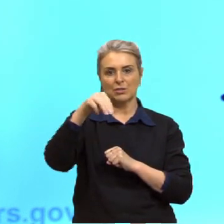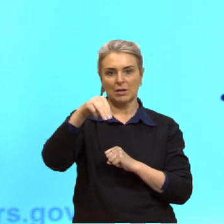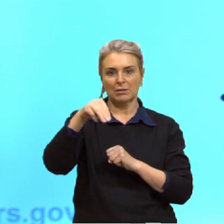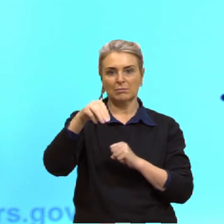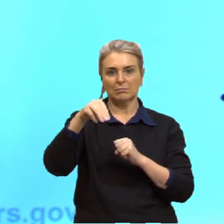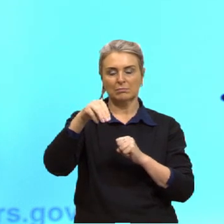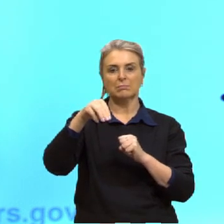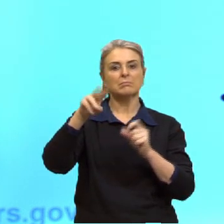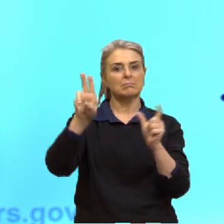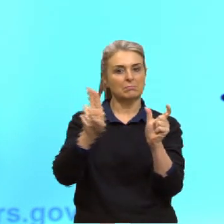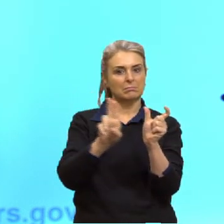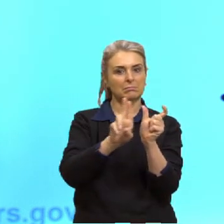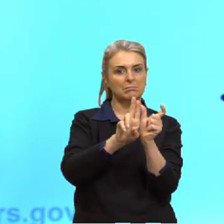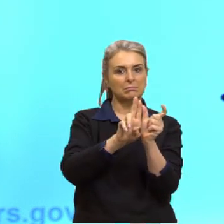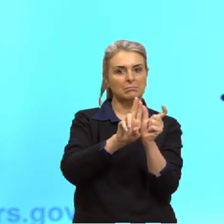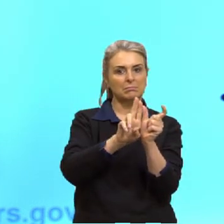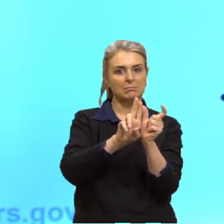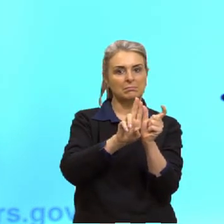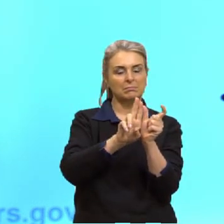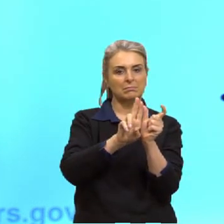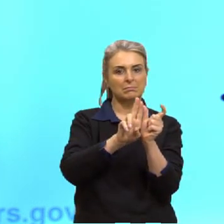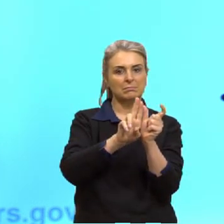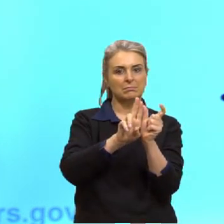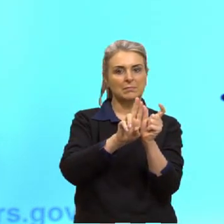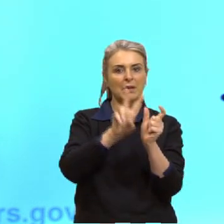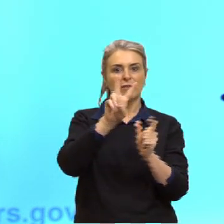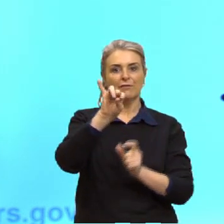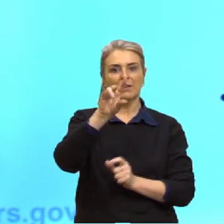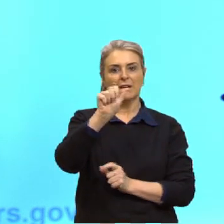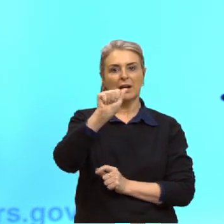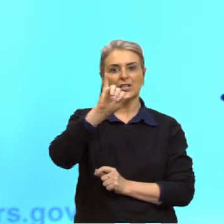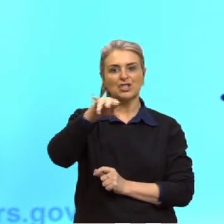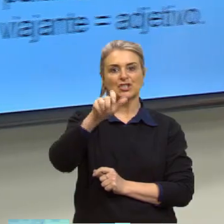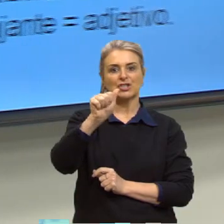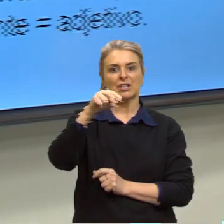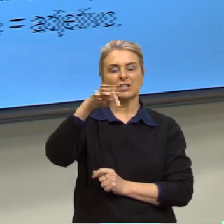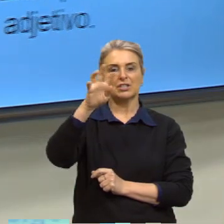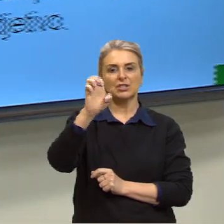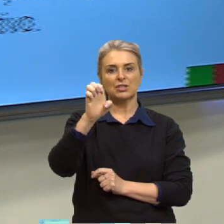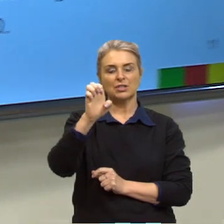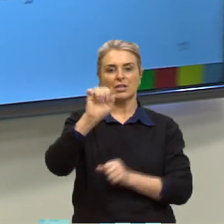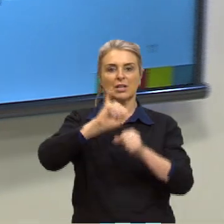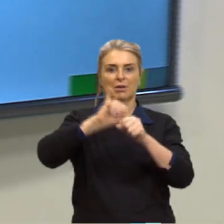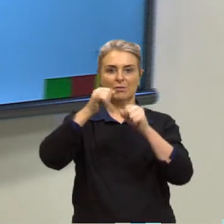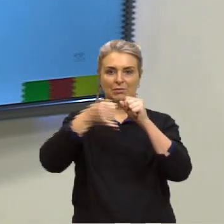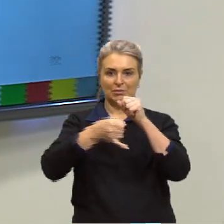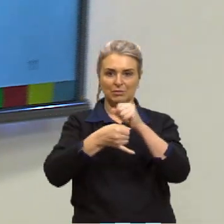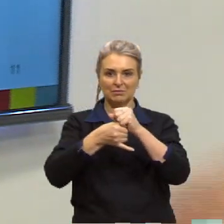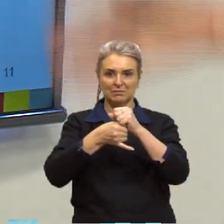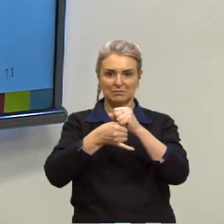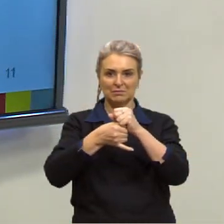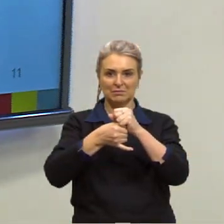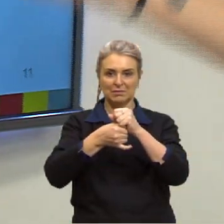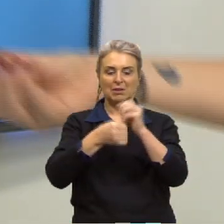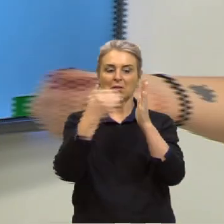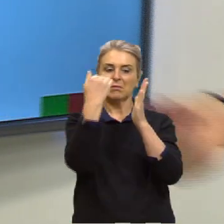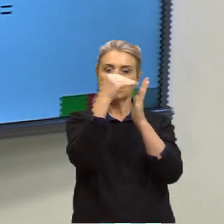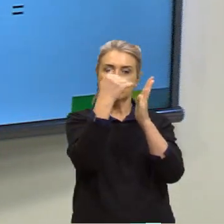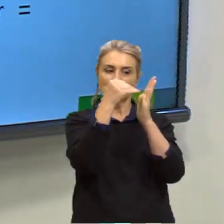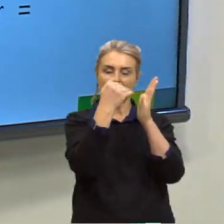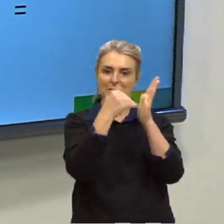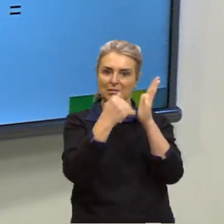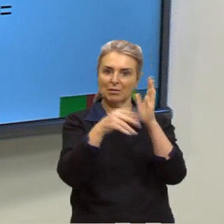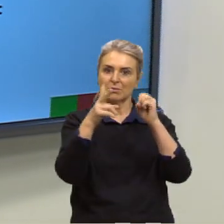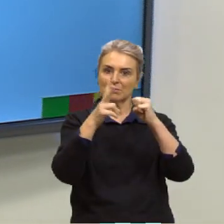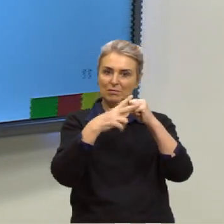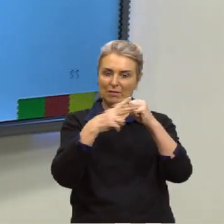substantivo. E viajante. Isso aqui forma adjetivo. Todas essas classificações de verbo, se